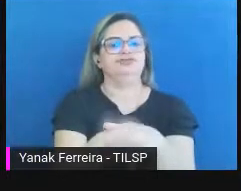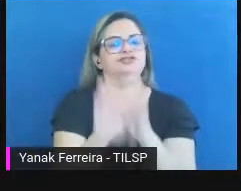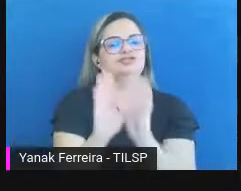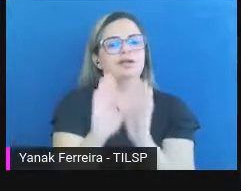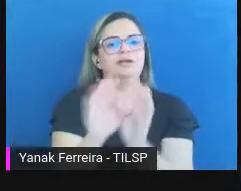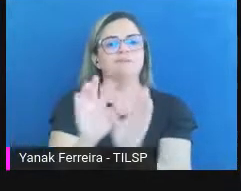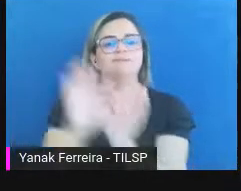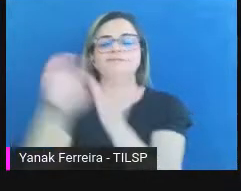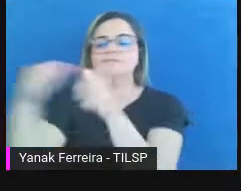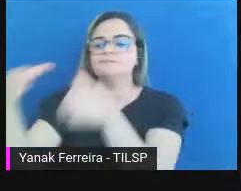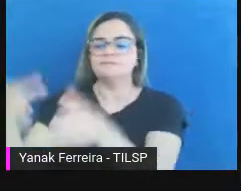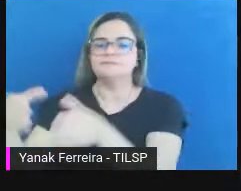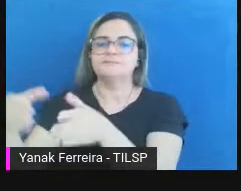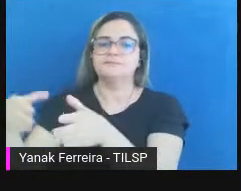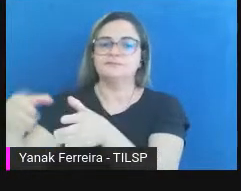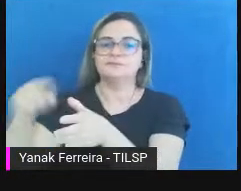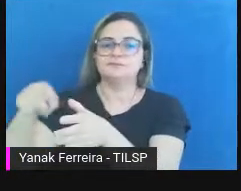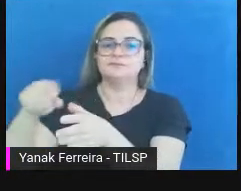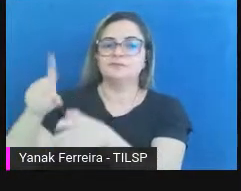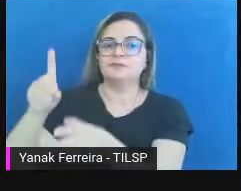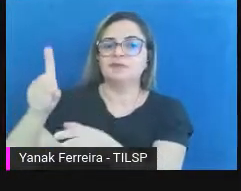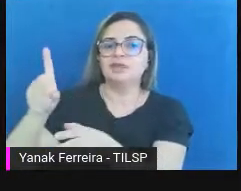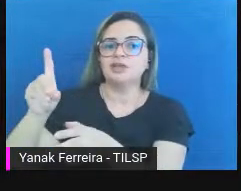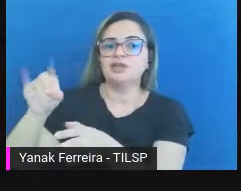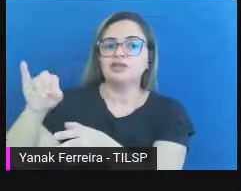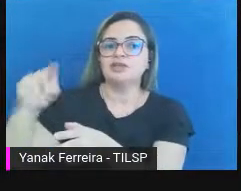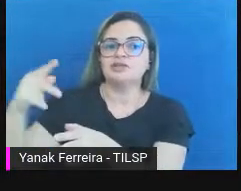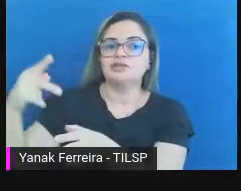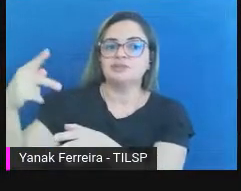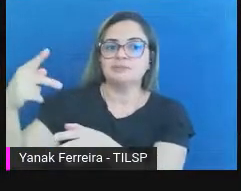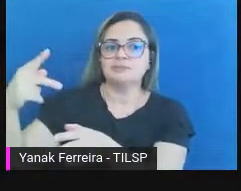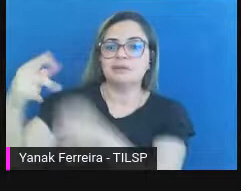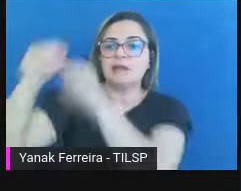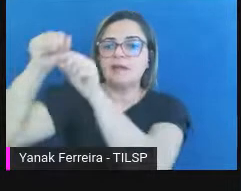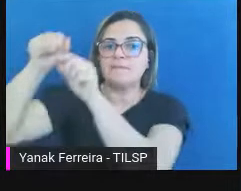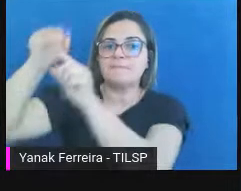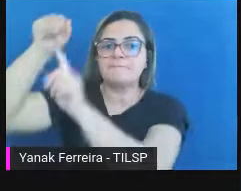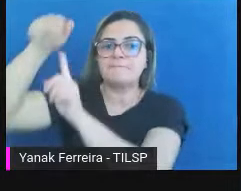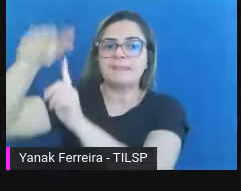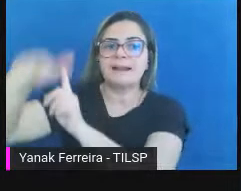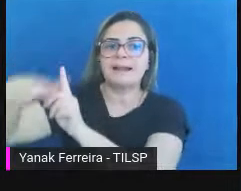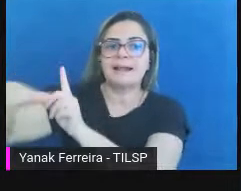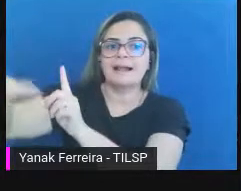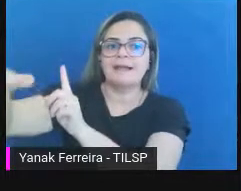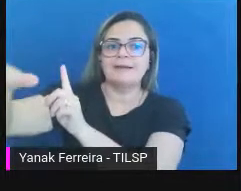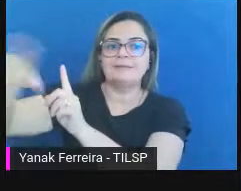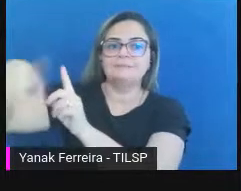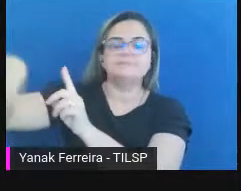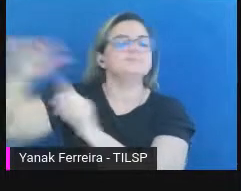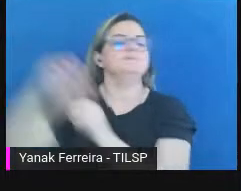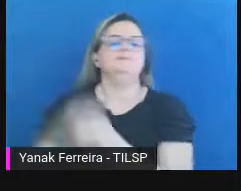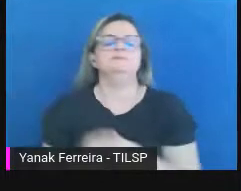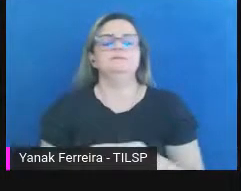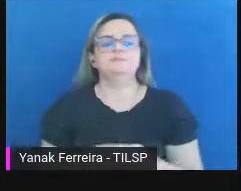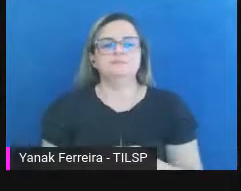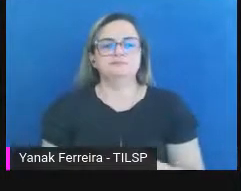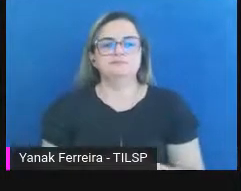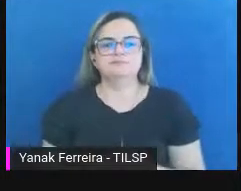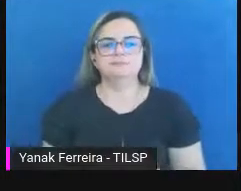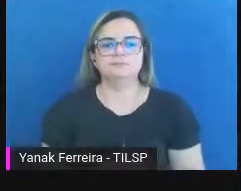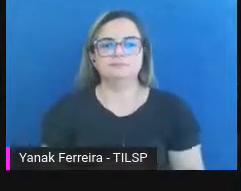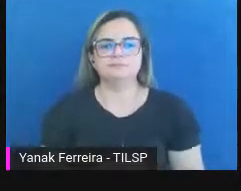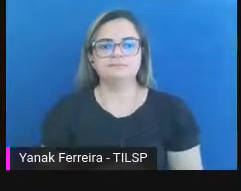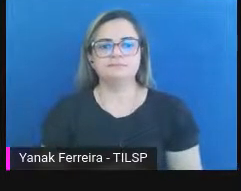terceiro que é o de disseminação, de acesso, de transparência ativa, DIP de